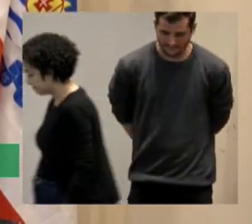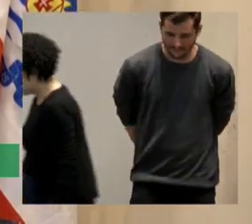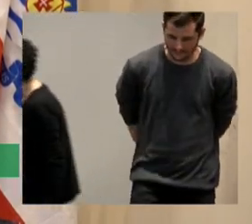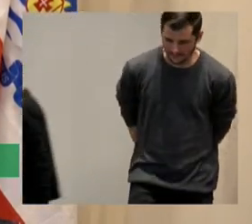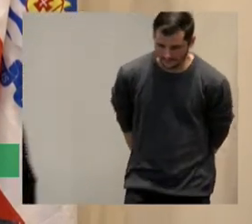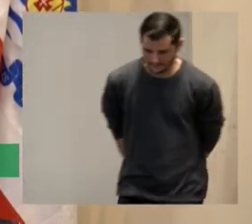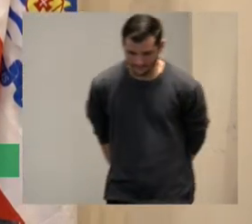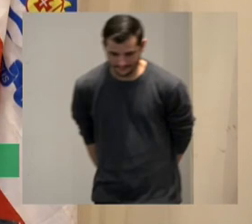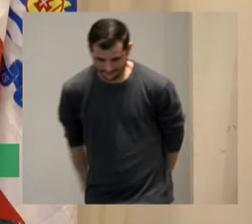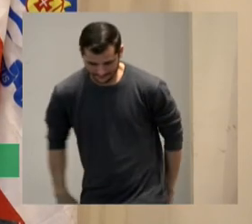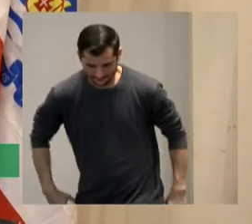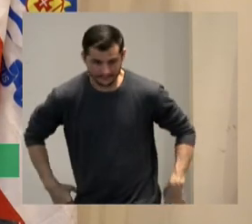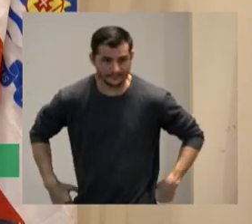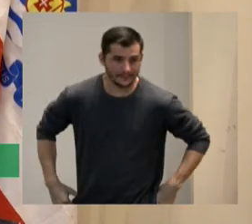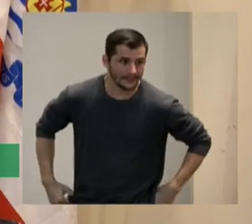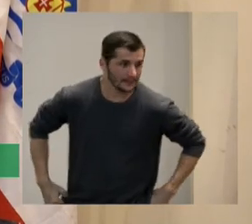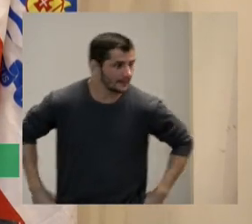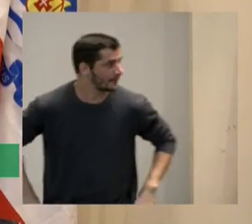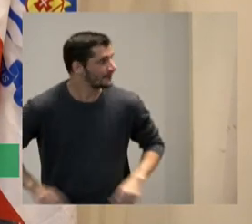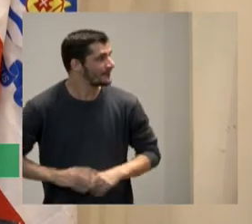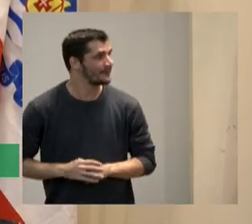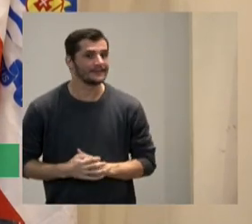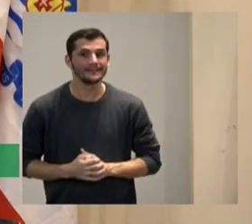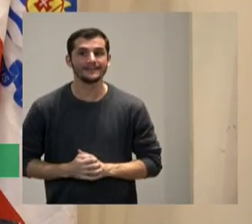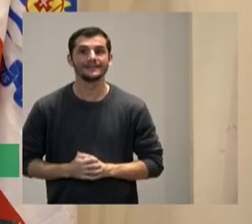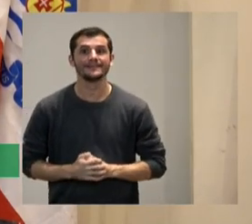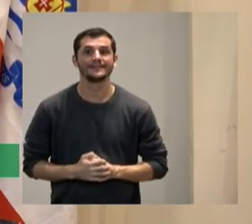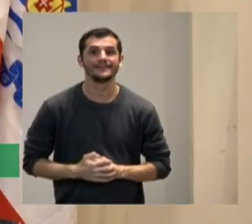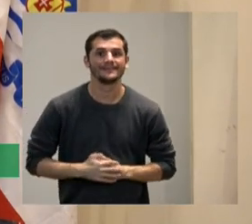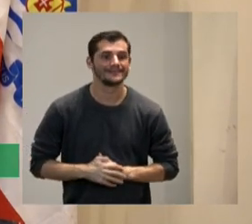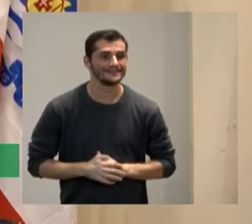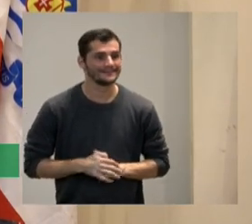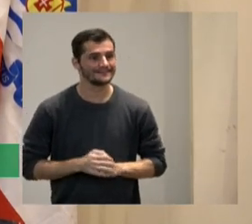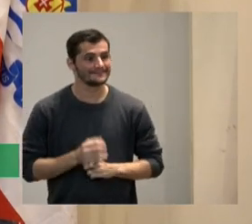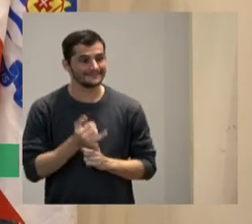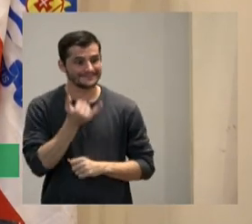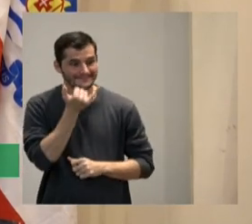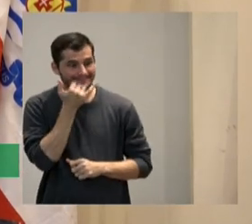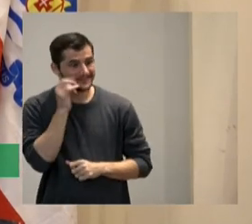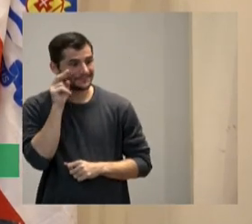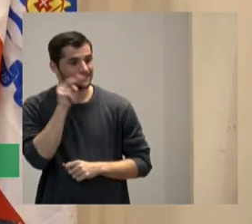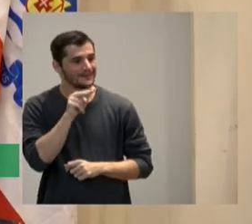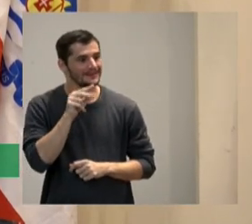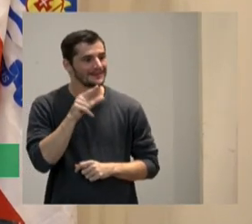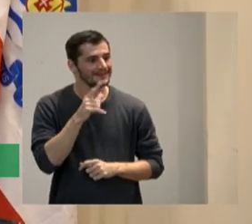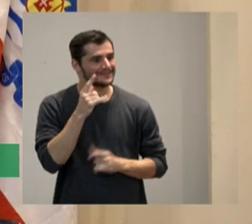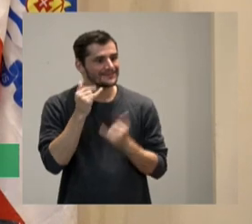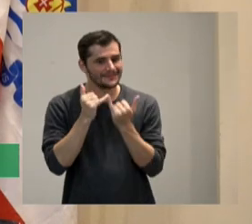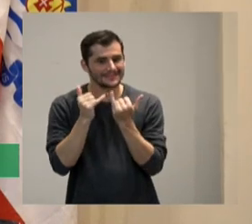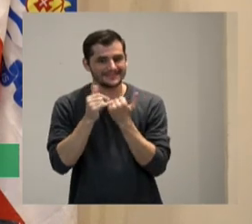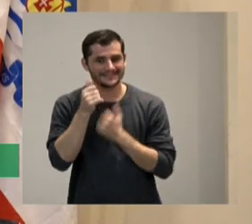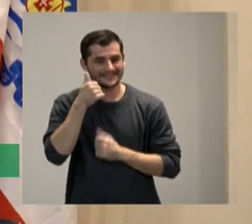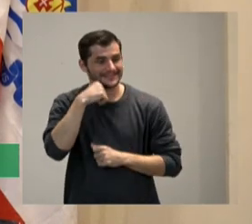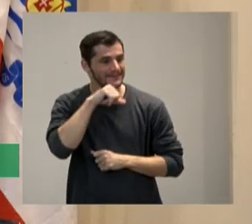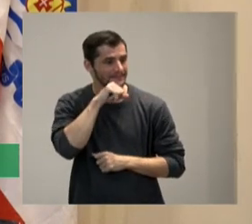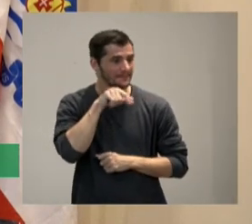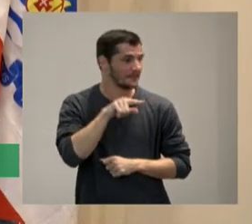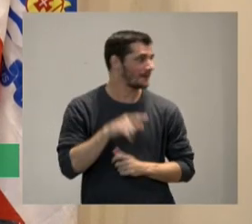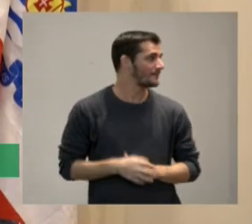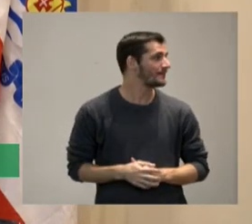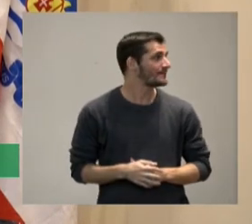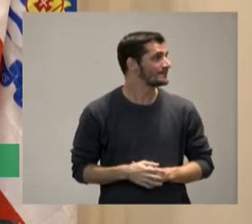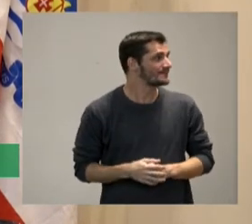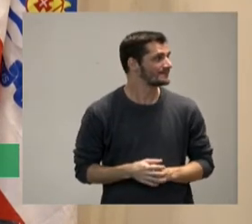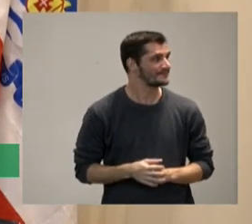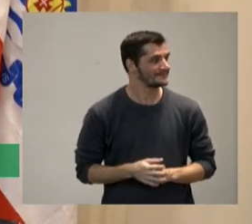olha desculpa eu olhei para a senhora eu vi minha mãe para a senhora de óculos era igualzinha a minha mãe eu até assustei aqui eu falei nossa minha mãe está aqui